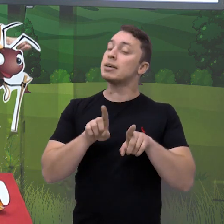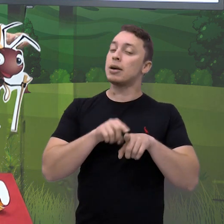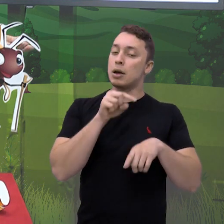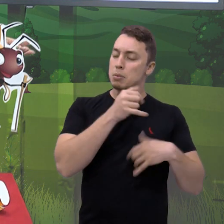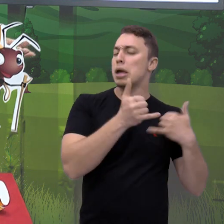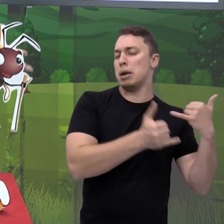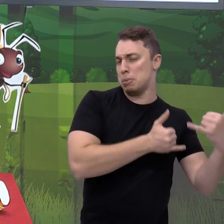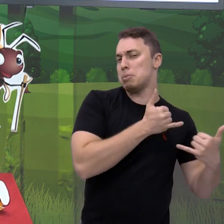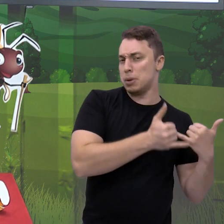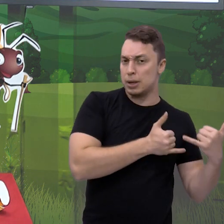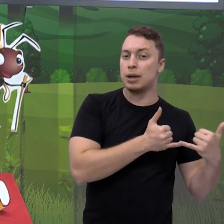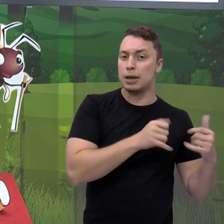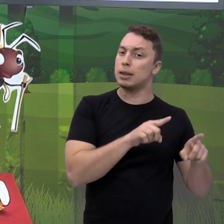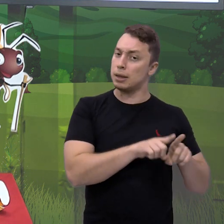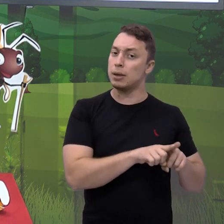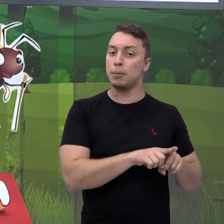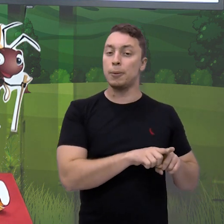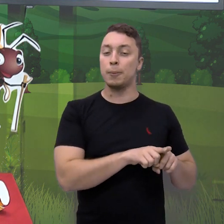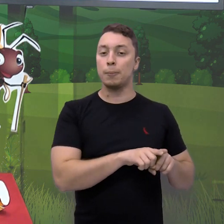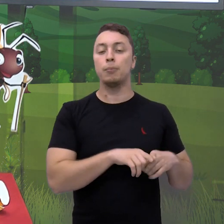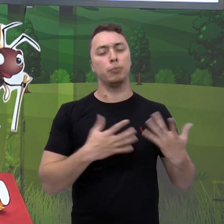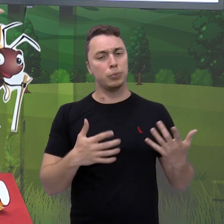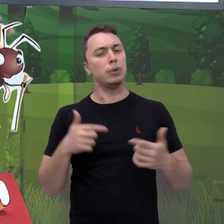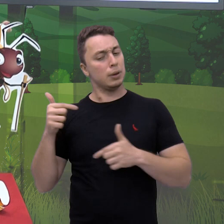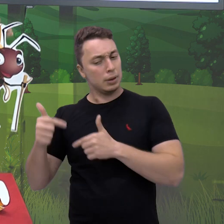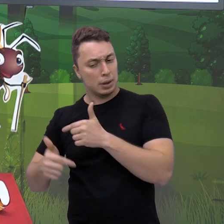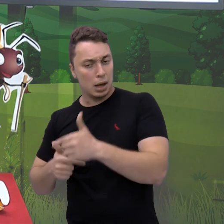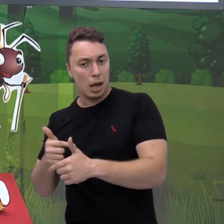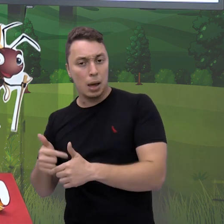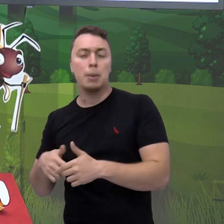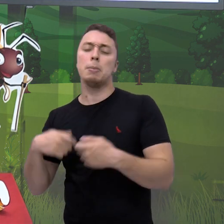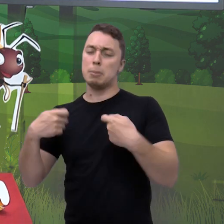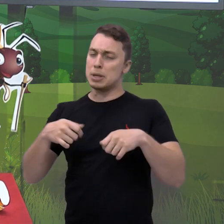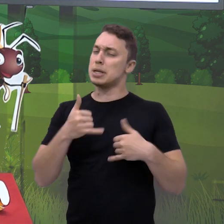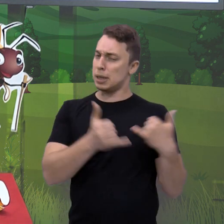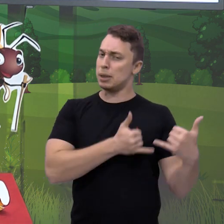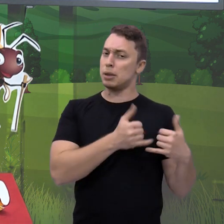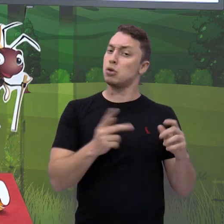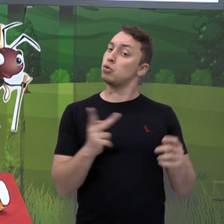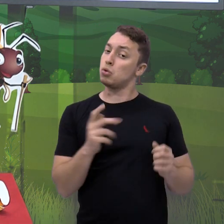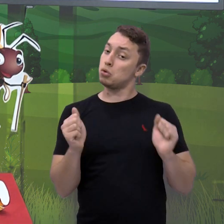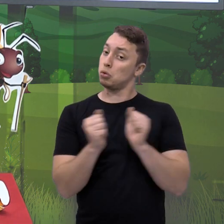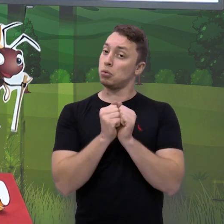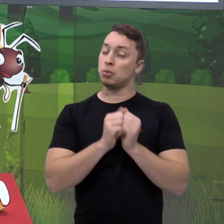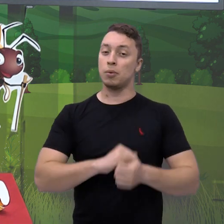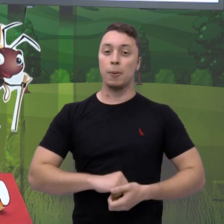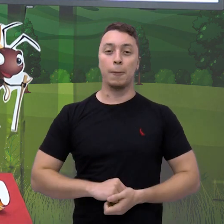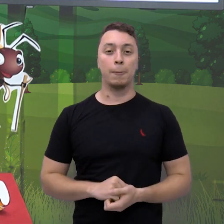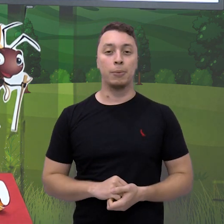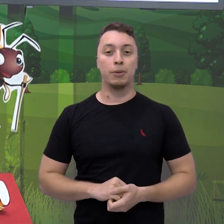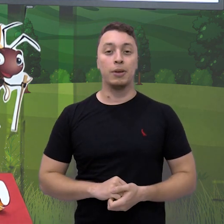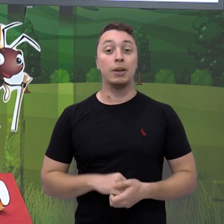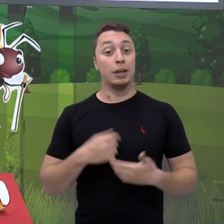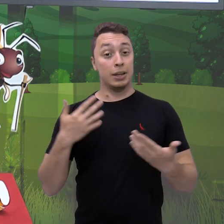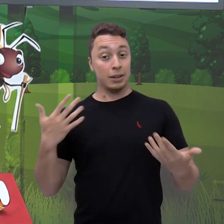lazer, não é? Assim como trabalhamos, também precisamos brincar. E a estação do verão é a estação realmente